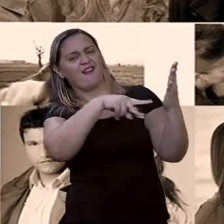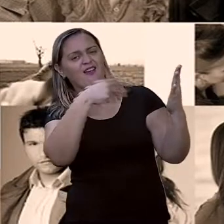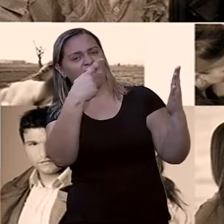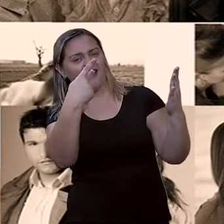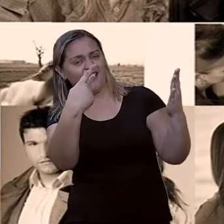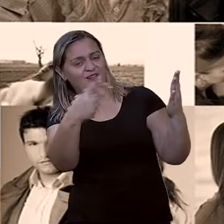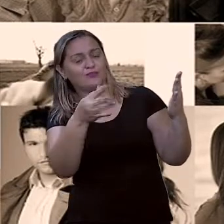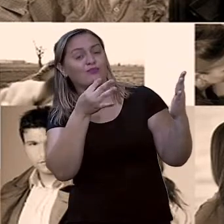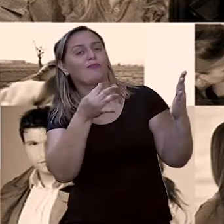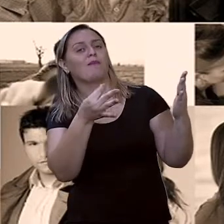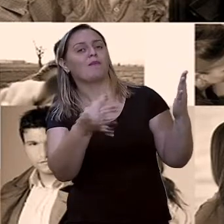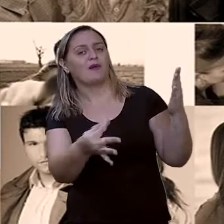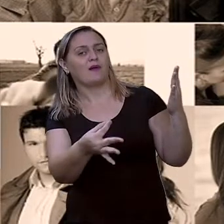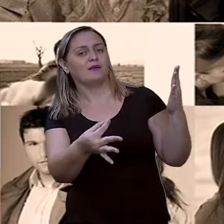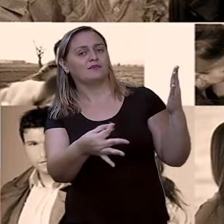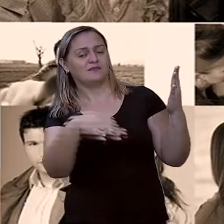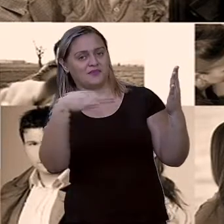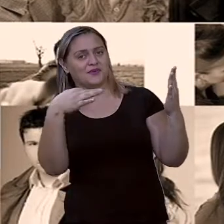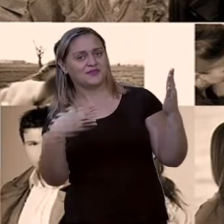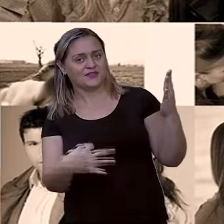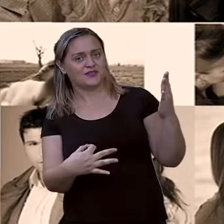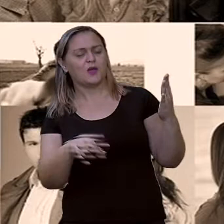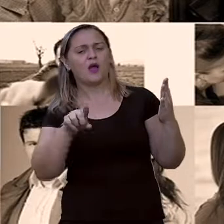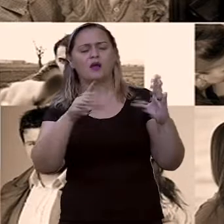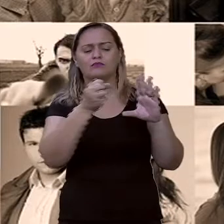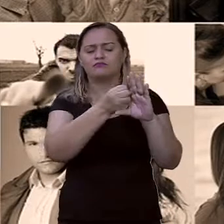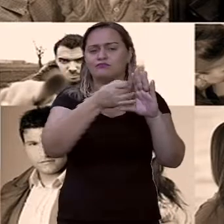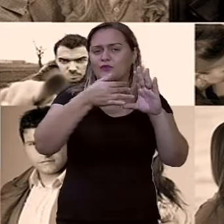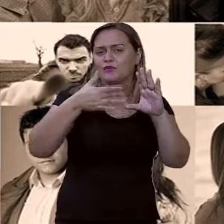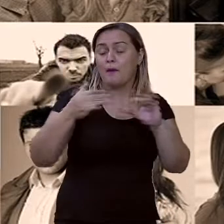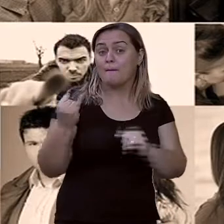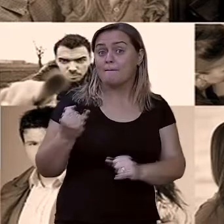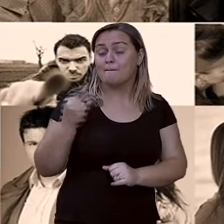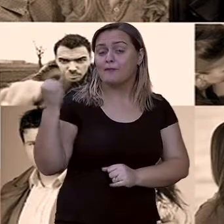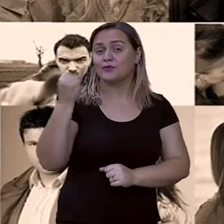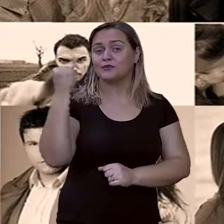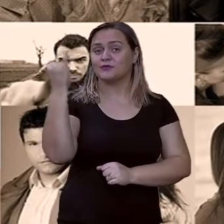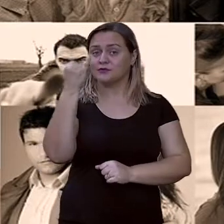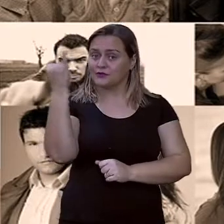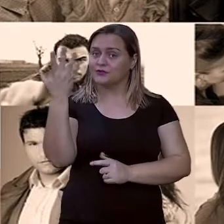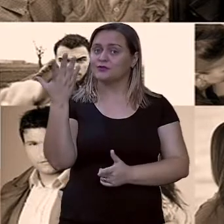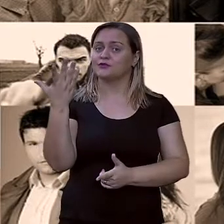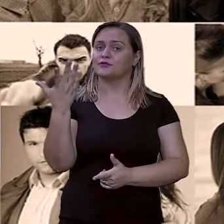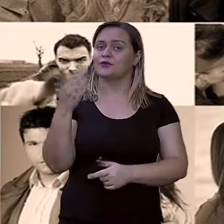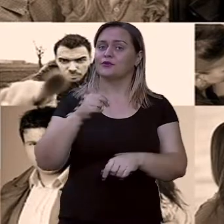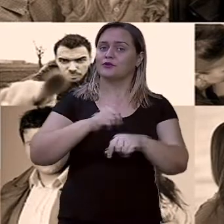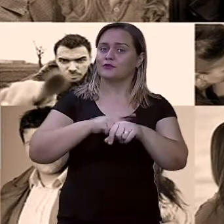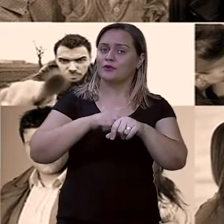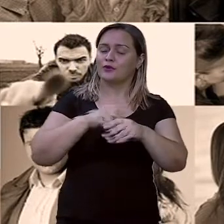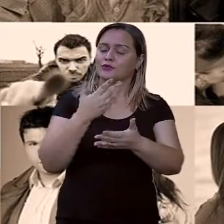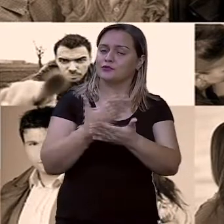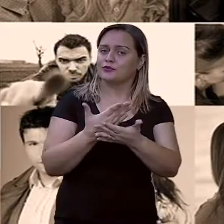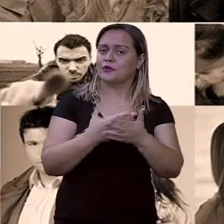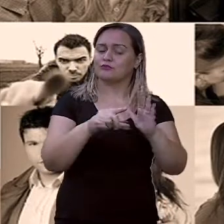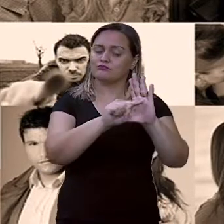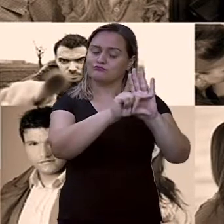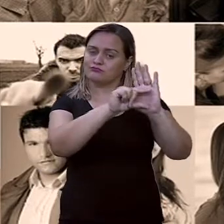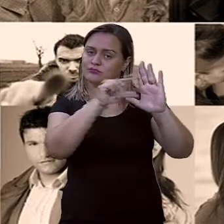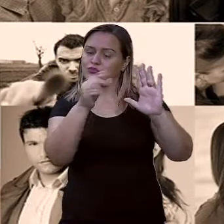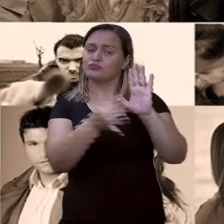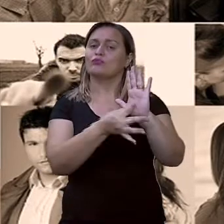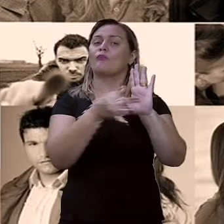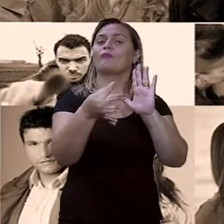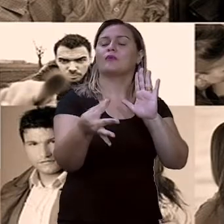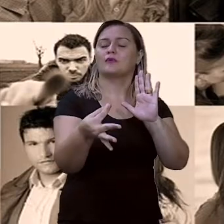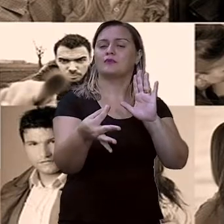são as características importantes aí quando falamos de artigo de opinião. E